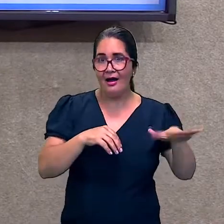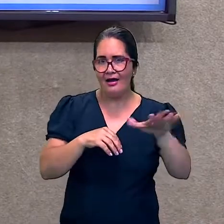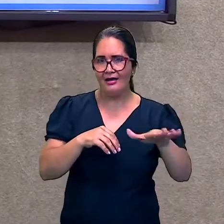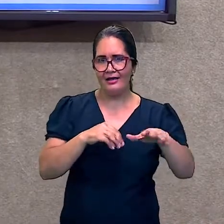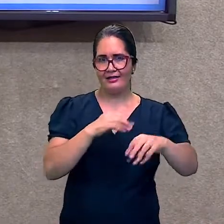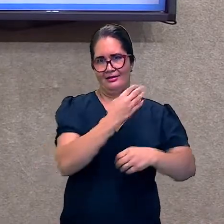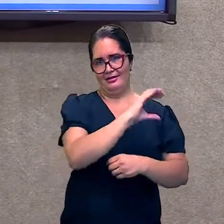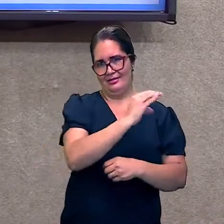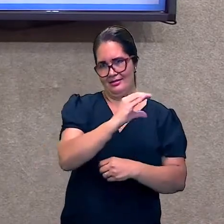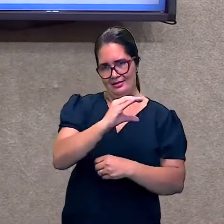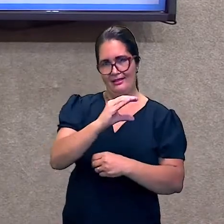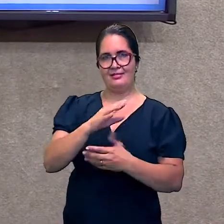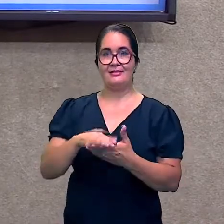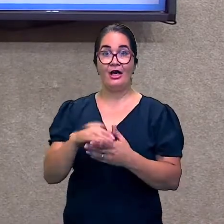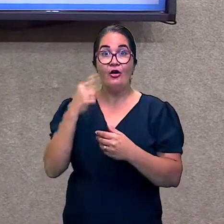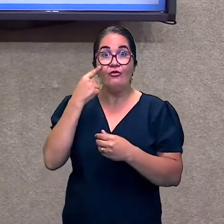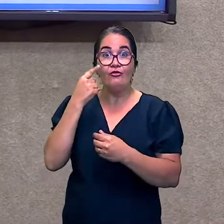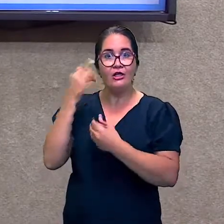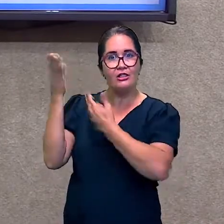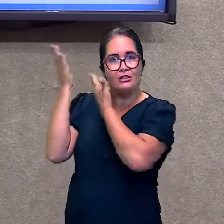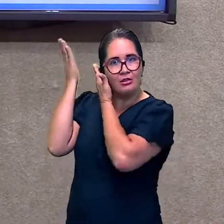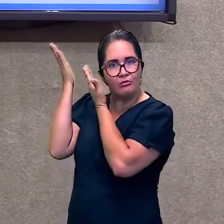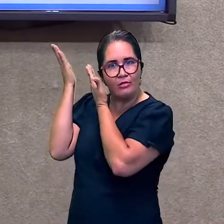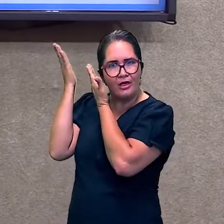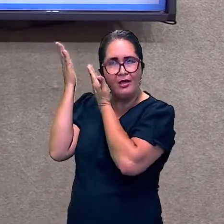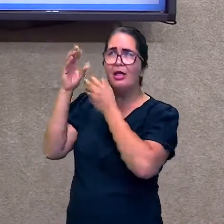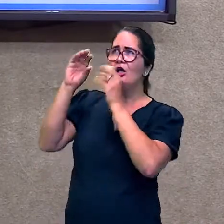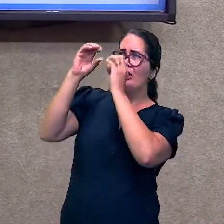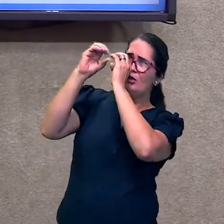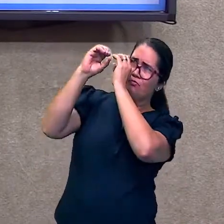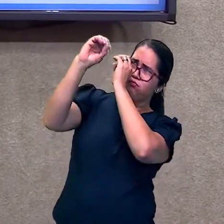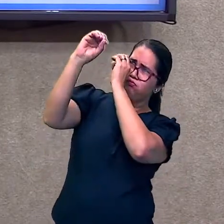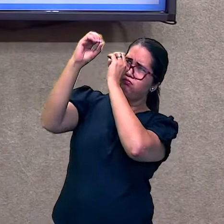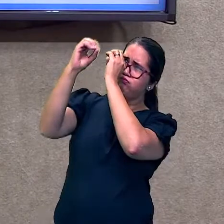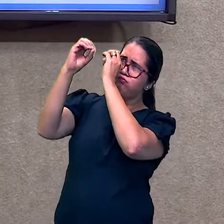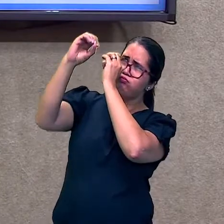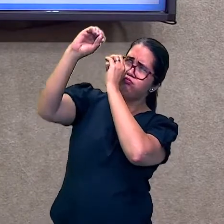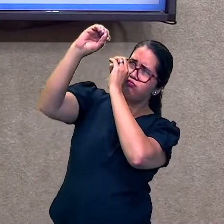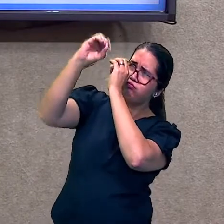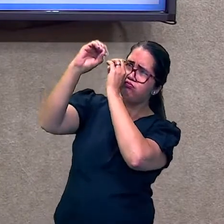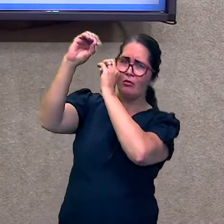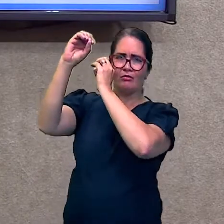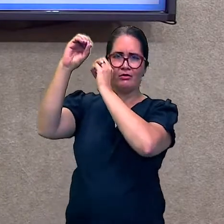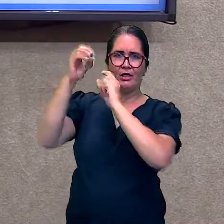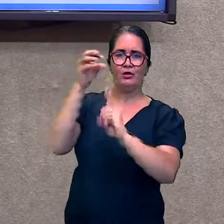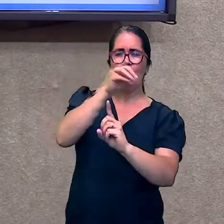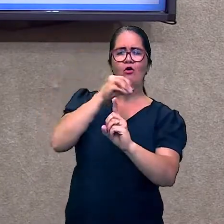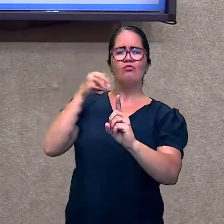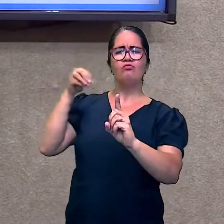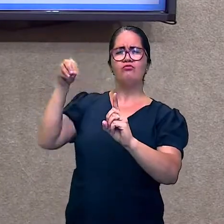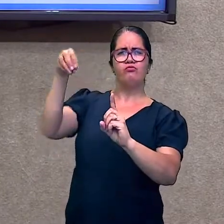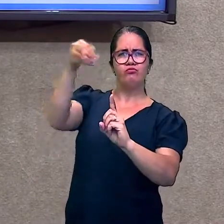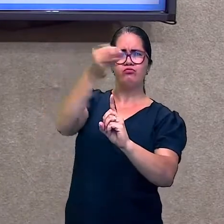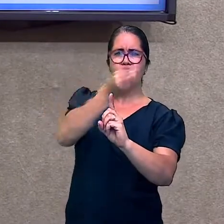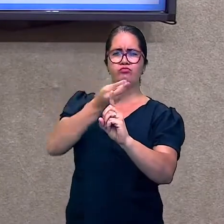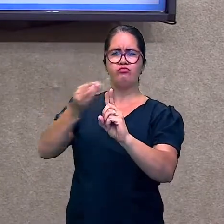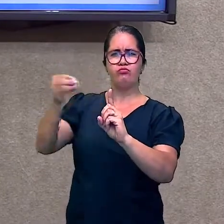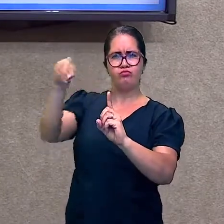O interesse. A curiosidade. O estímulo. Para estudar a física. E os astros.